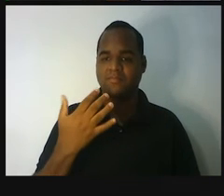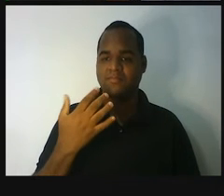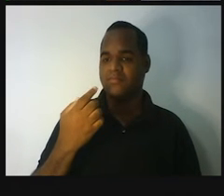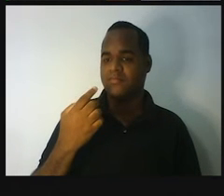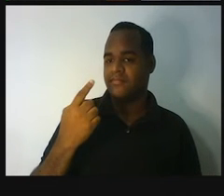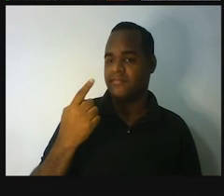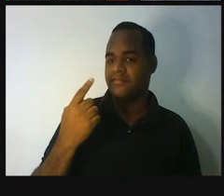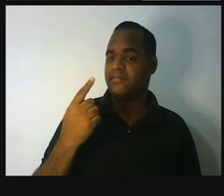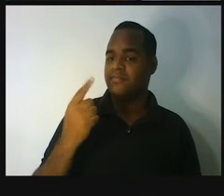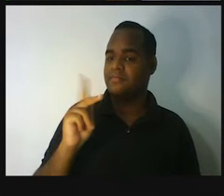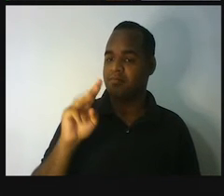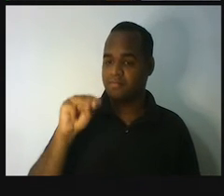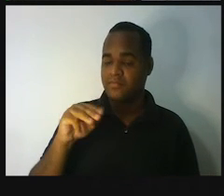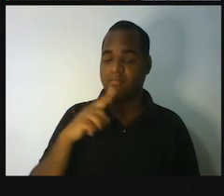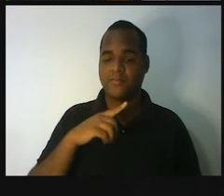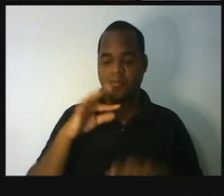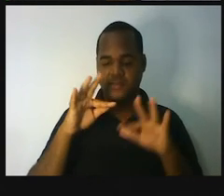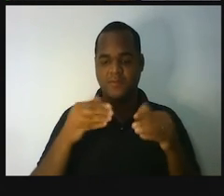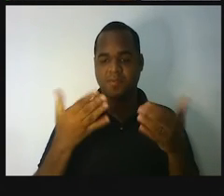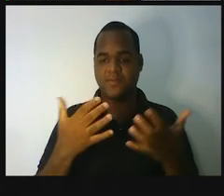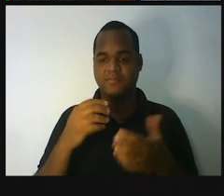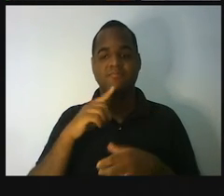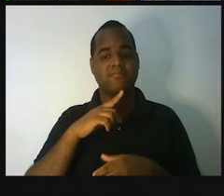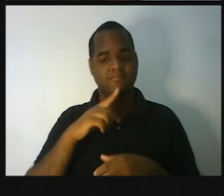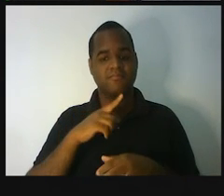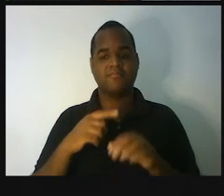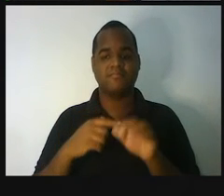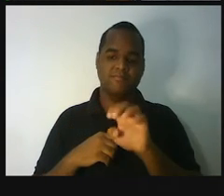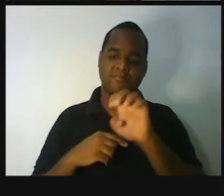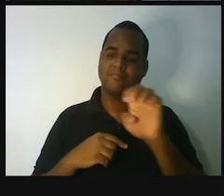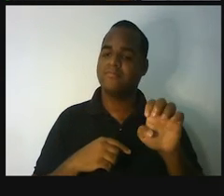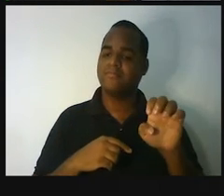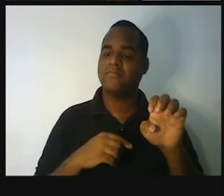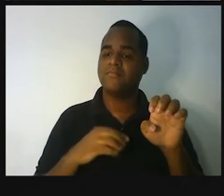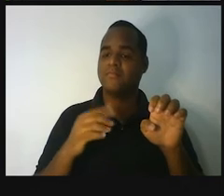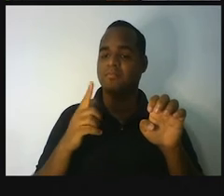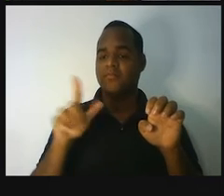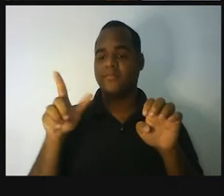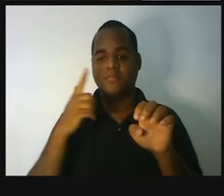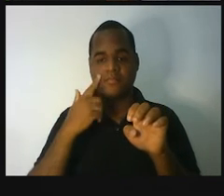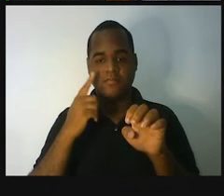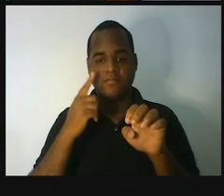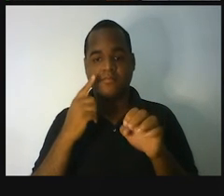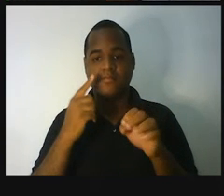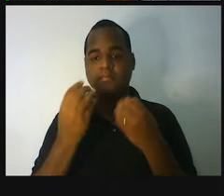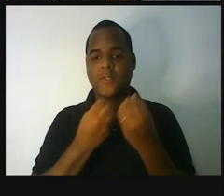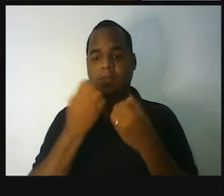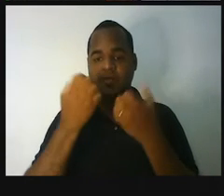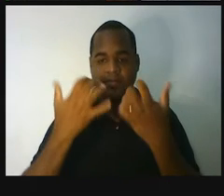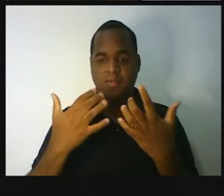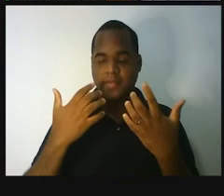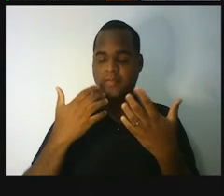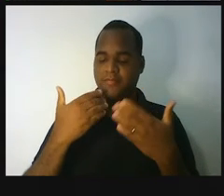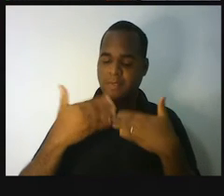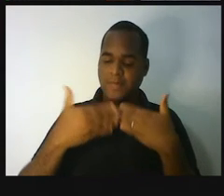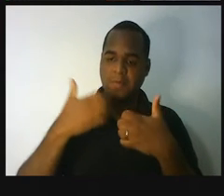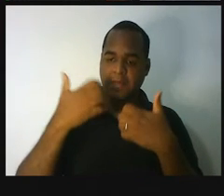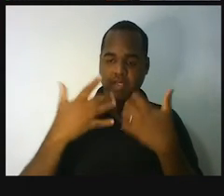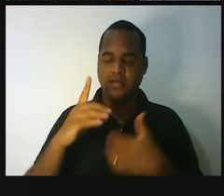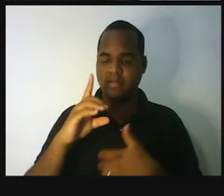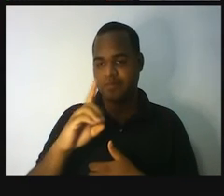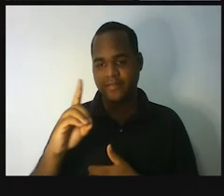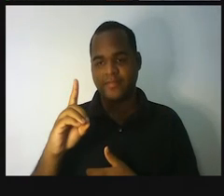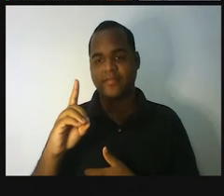quilômetro? Lá no finalzinho, à esquerda. A gente vai sair dos quilômetros e vai caminhando à direita,